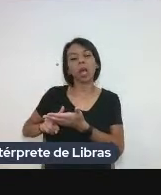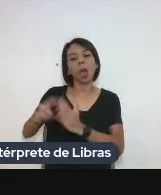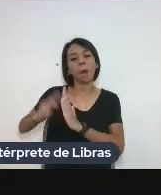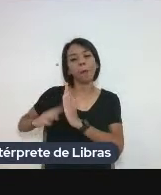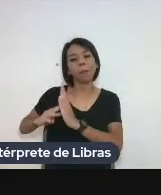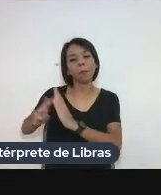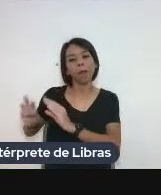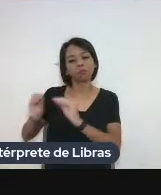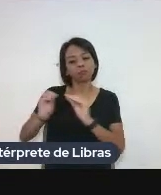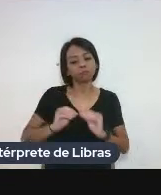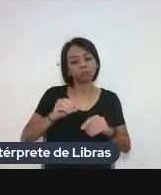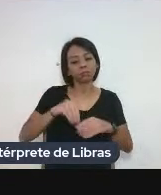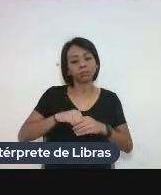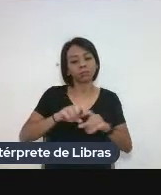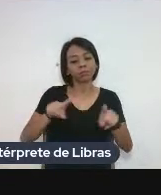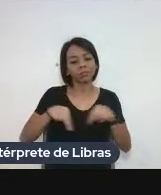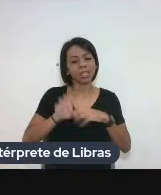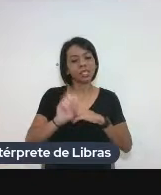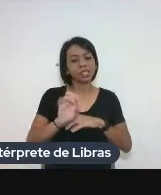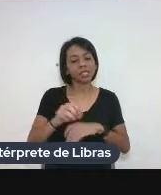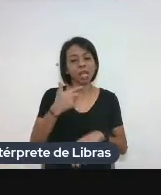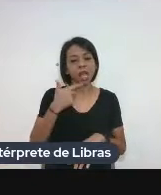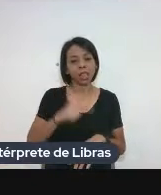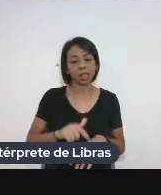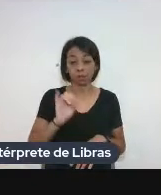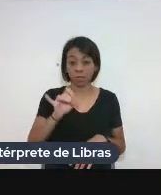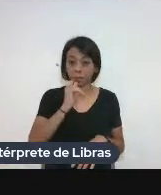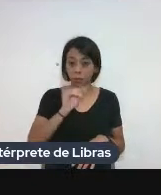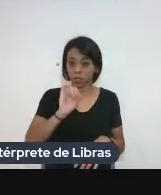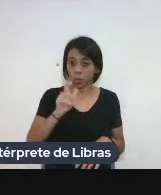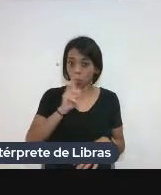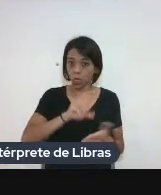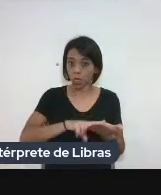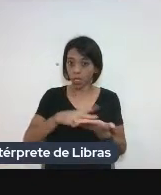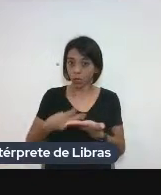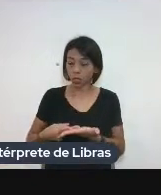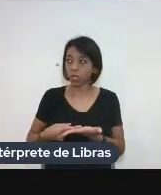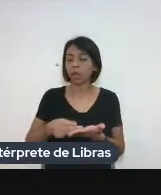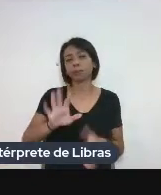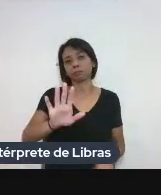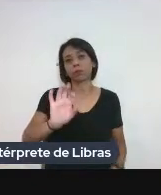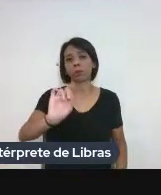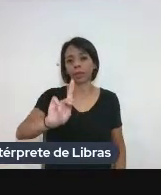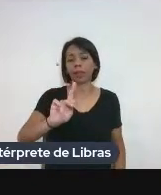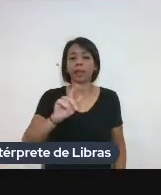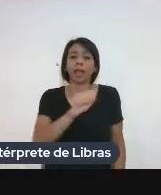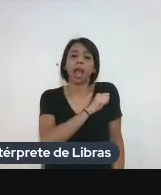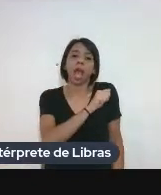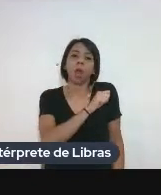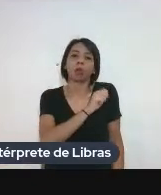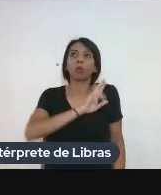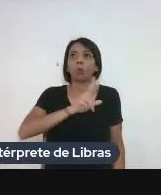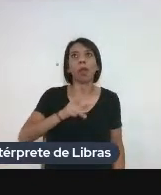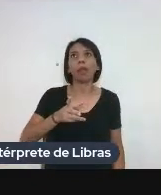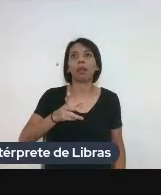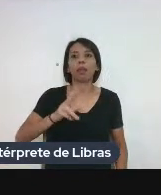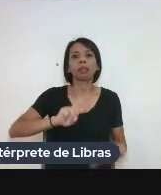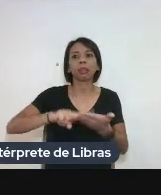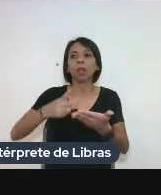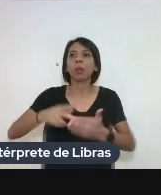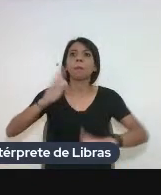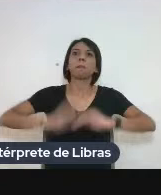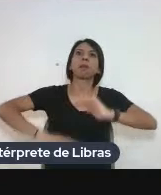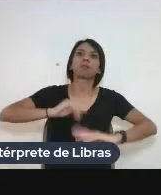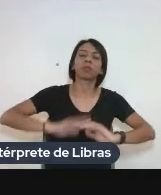né? Para ensinar um idioma. Porque, para traduzir, é claro que o aluno não vai traduzir como um tradutor profissional e tudo